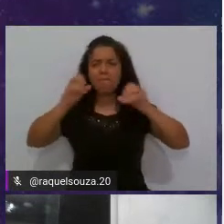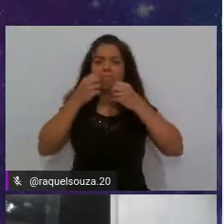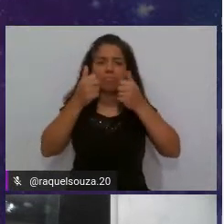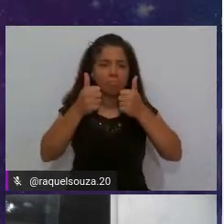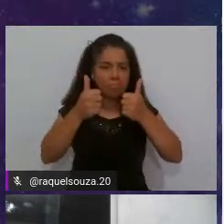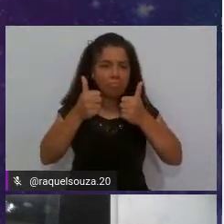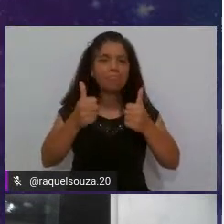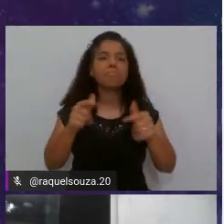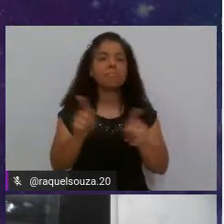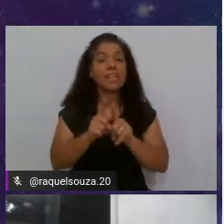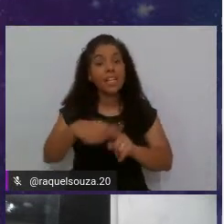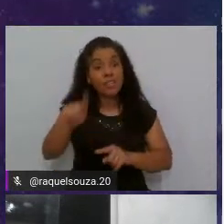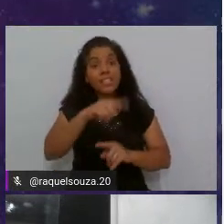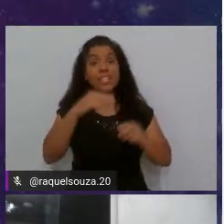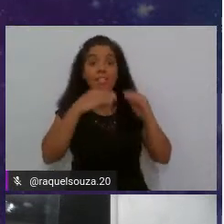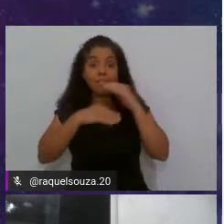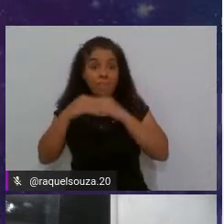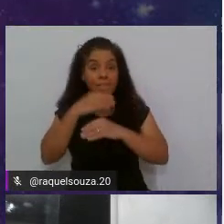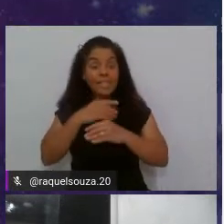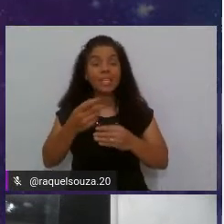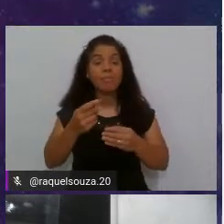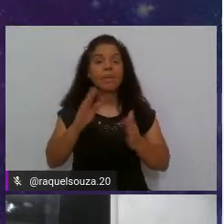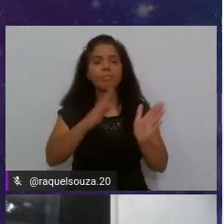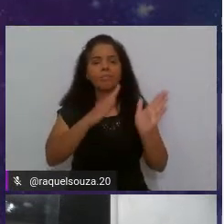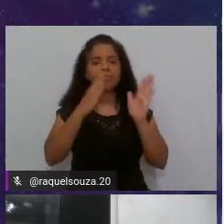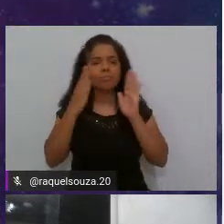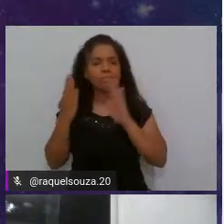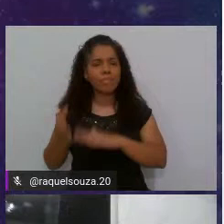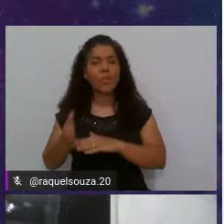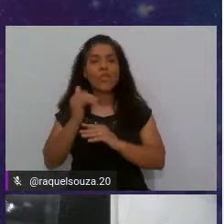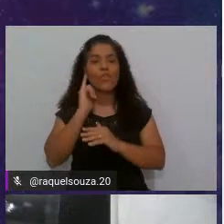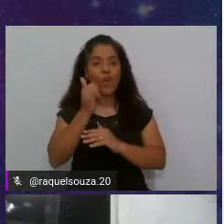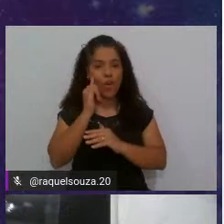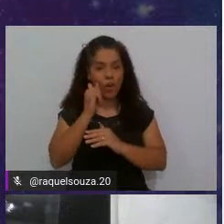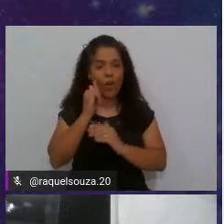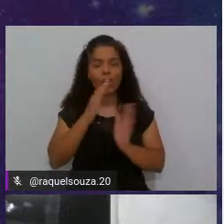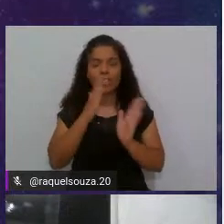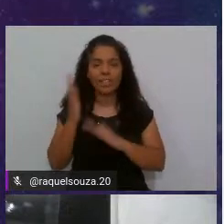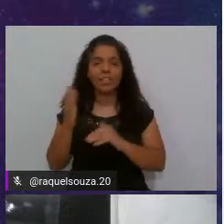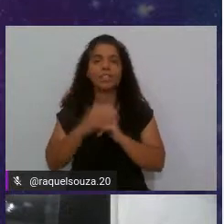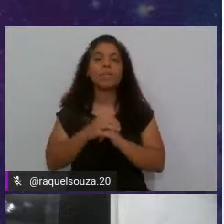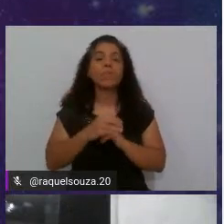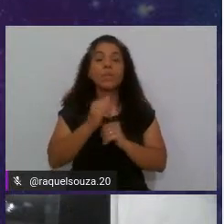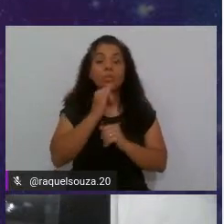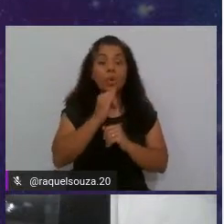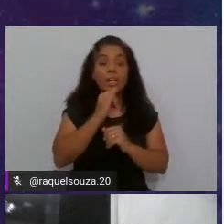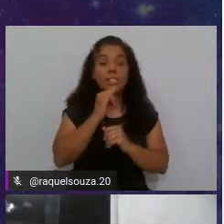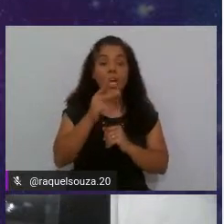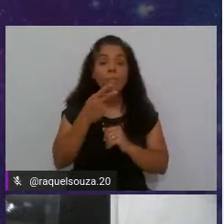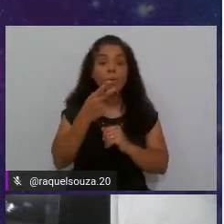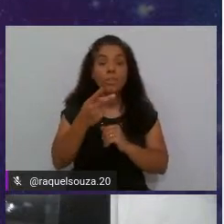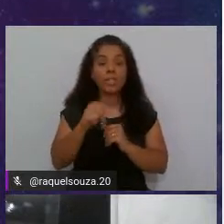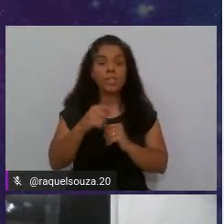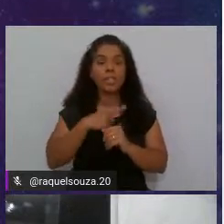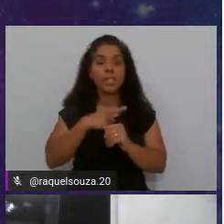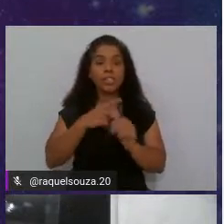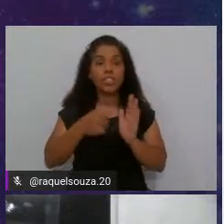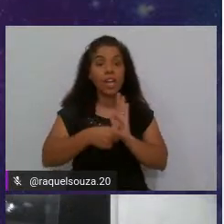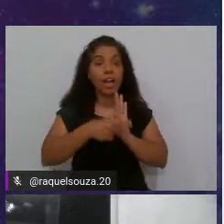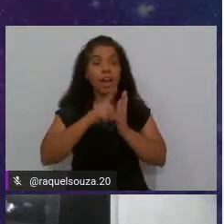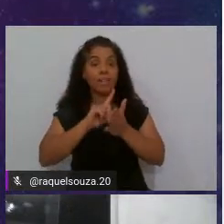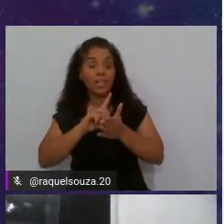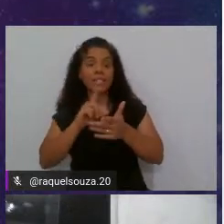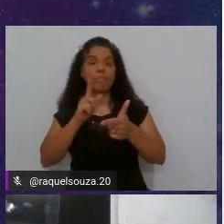e vocês perceberam ao longo que eu fui contando, até do exemplo que eu dei de antecipar as inconsistências,